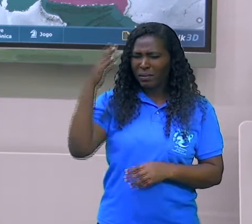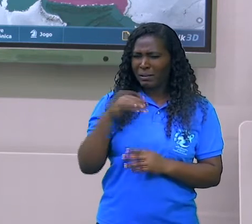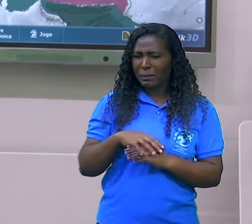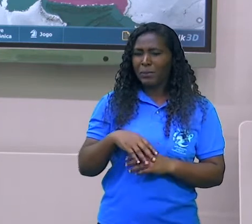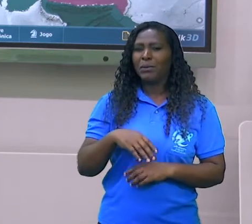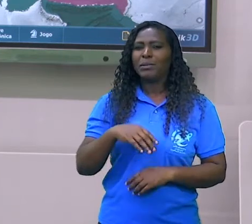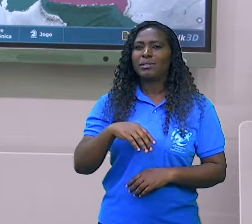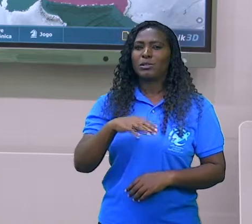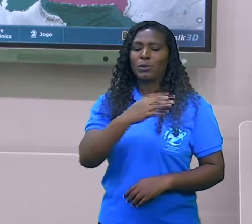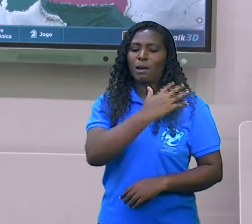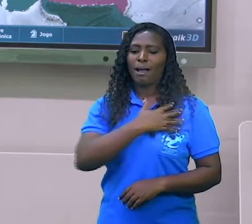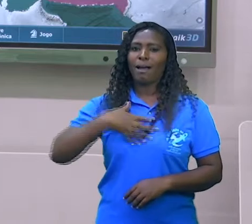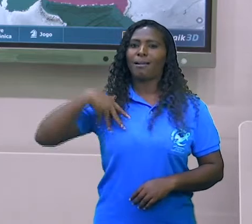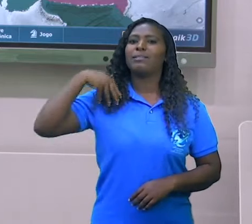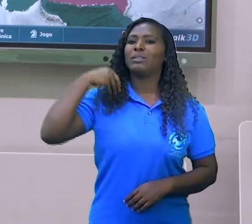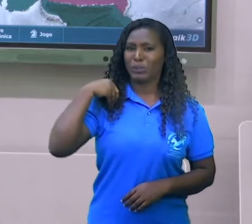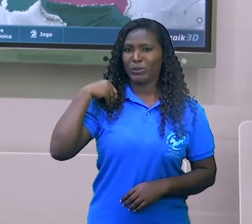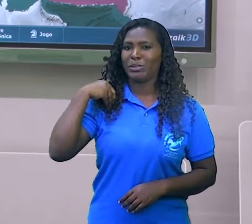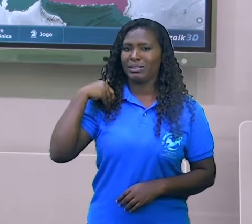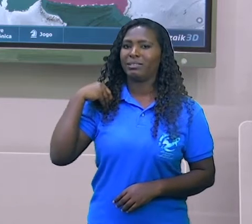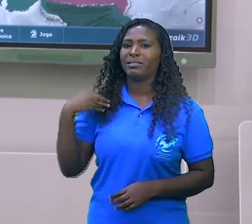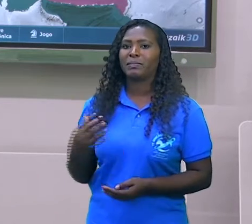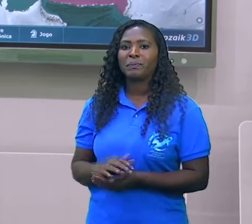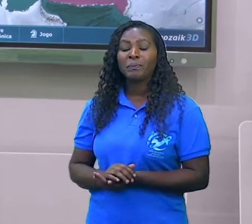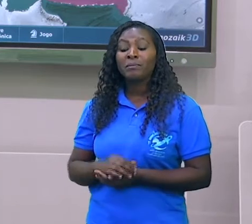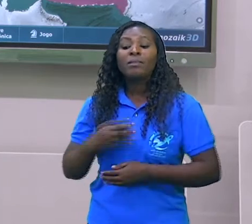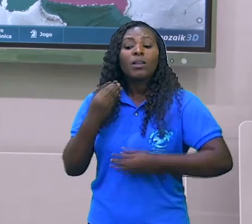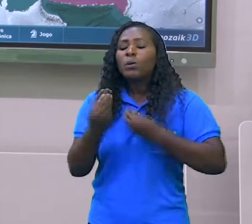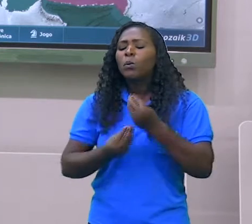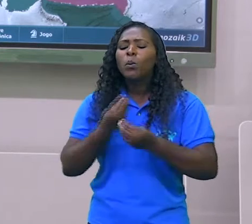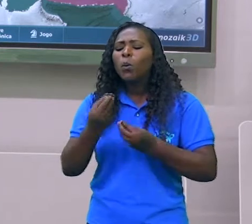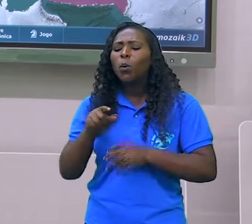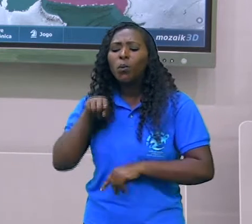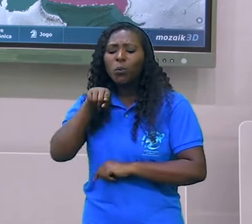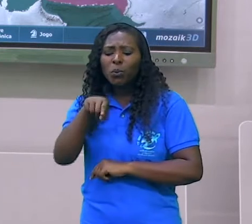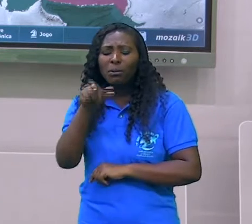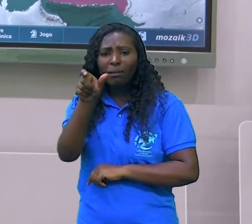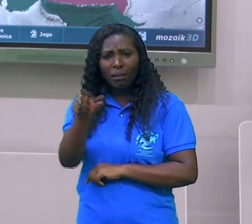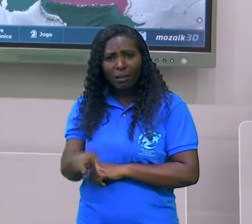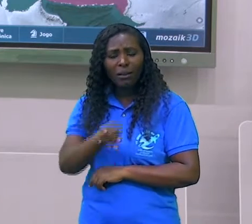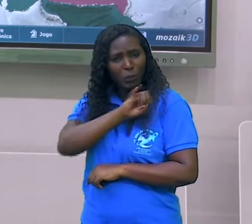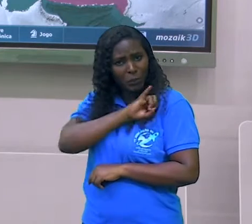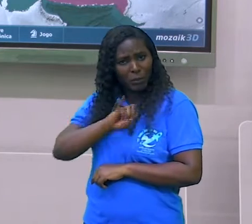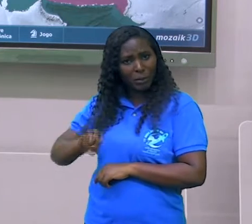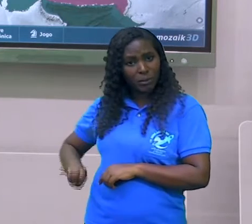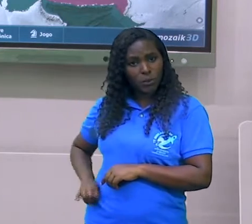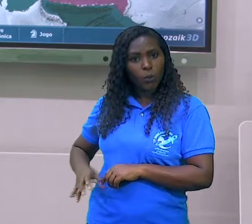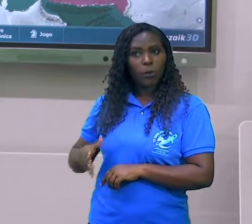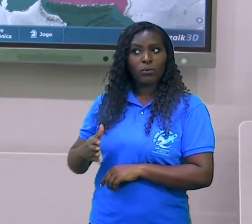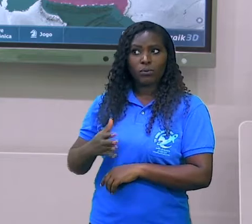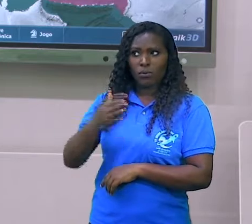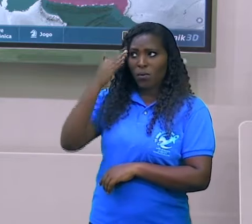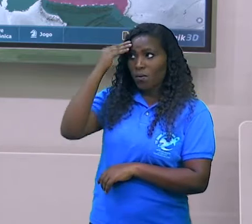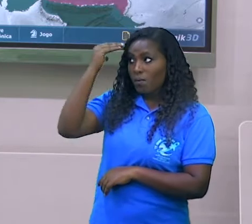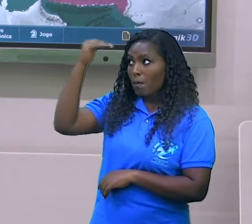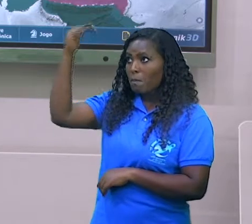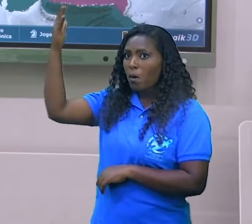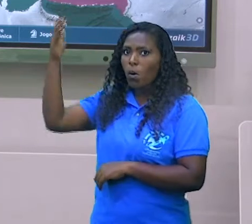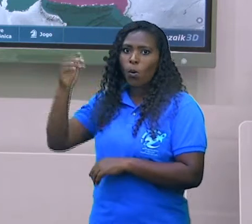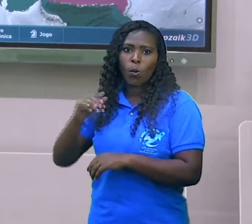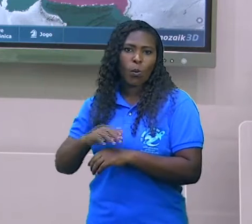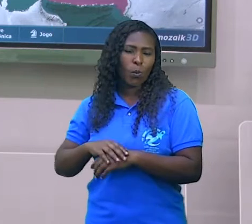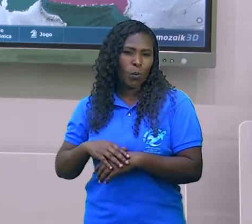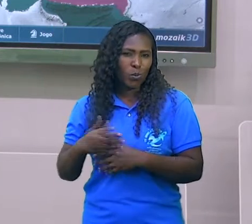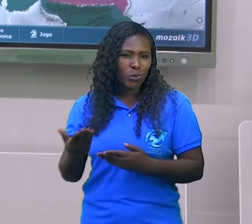Vamos ver como que Alexandre passou a ser conhecido como Alexandre o Grande,